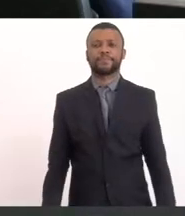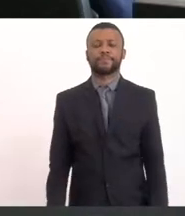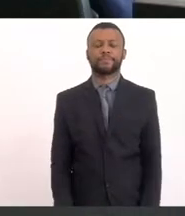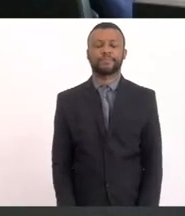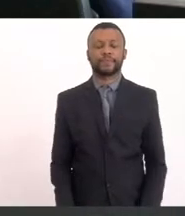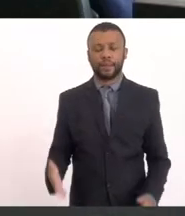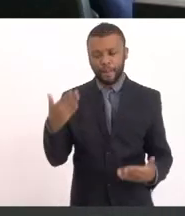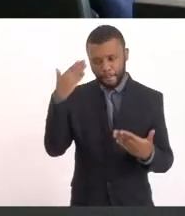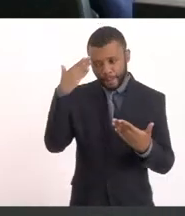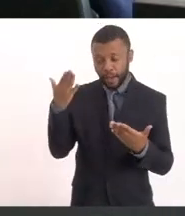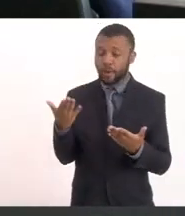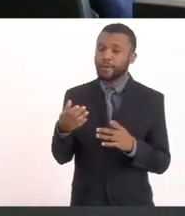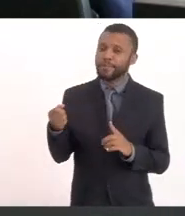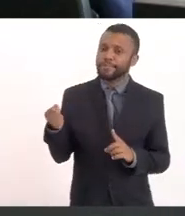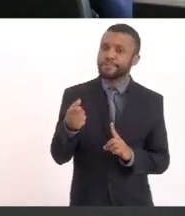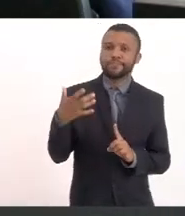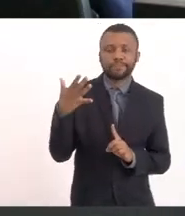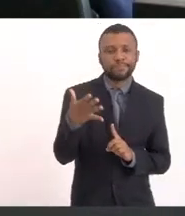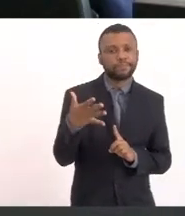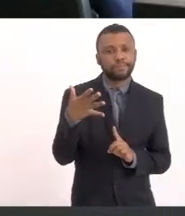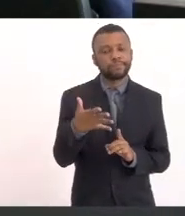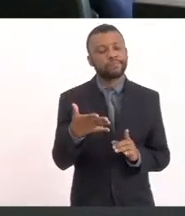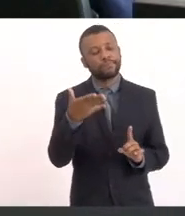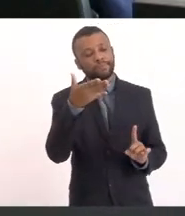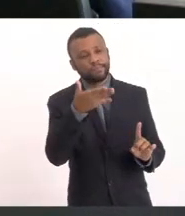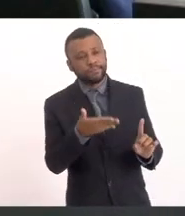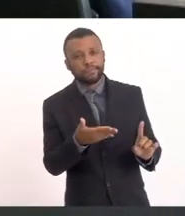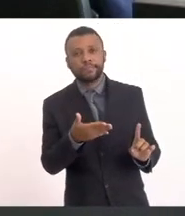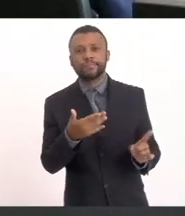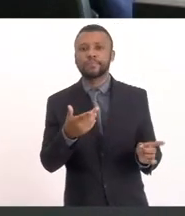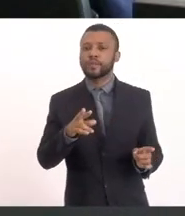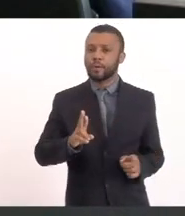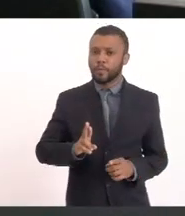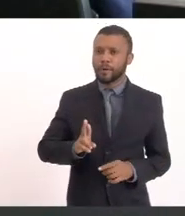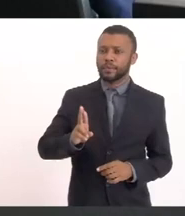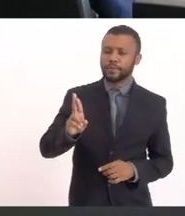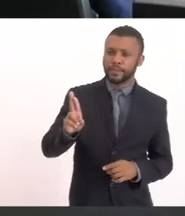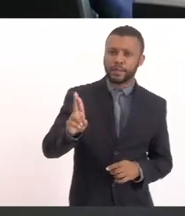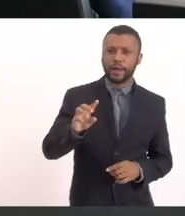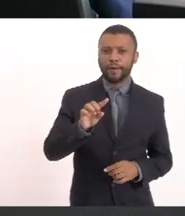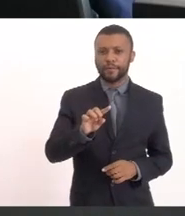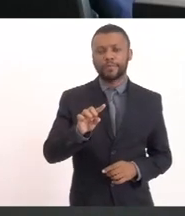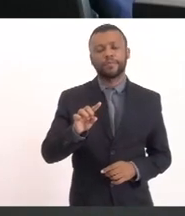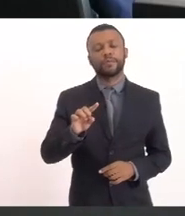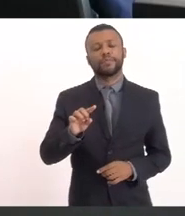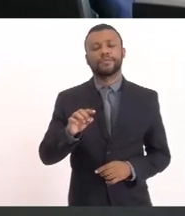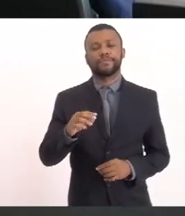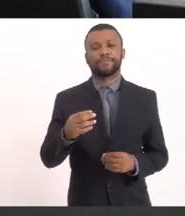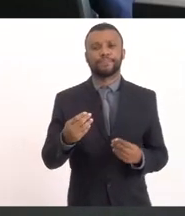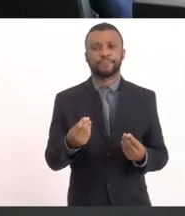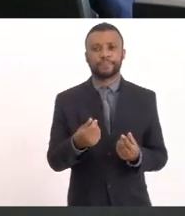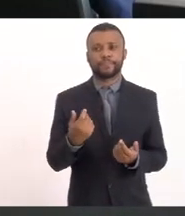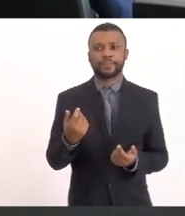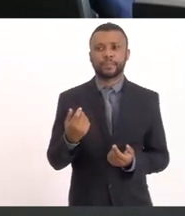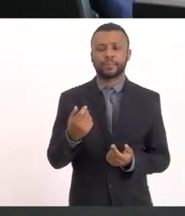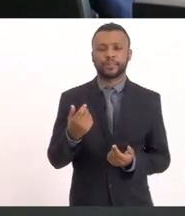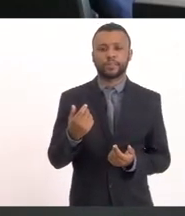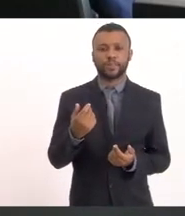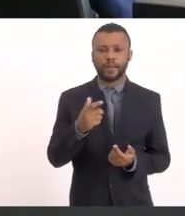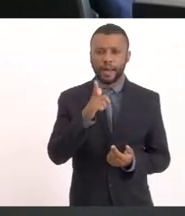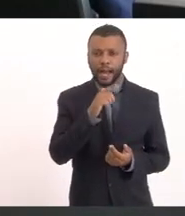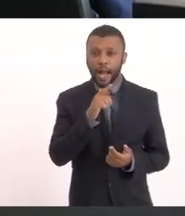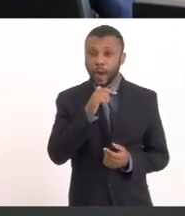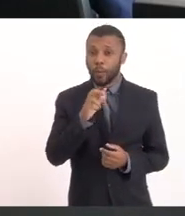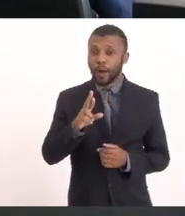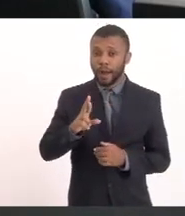passar a palavra Agora exatamente Para o responsável O representante Da Águas do Jutunaíba Doutor